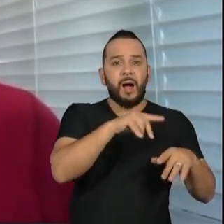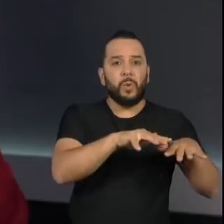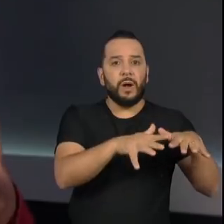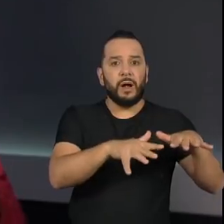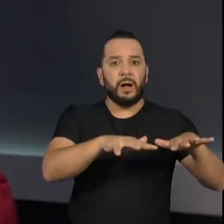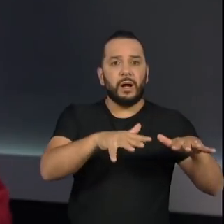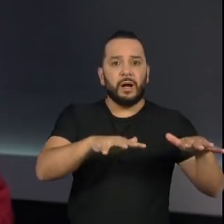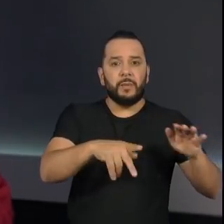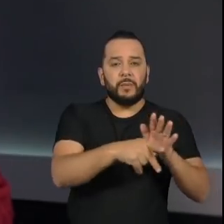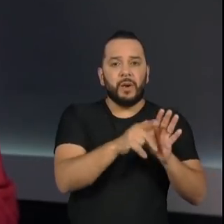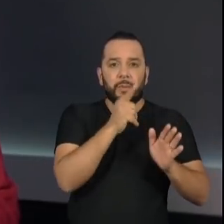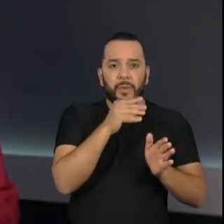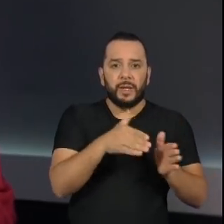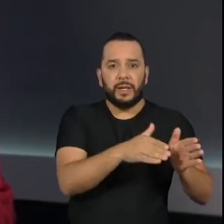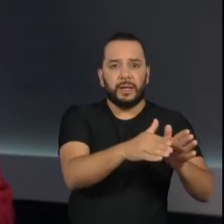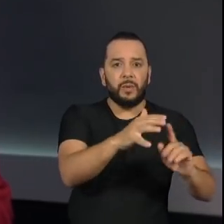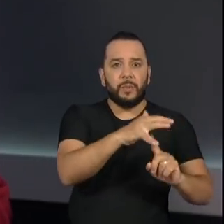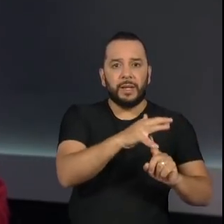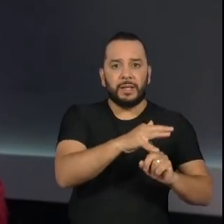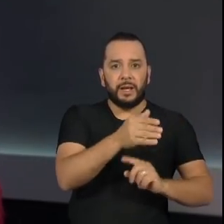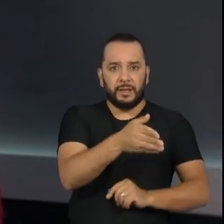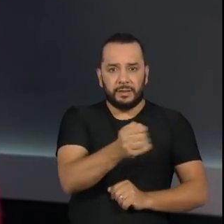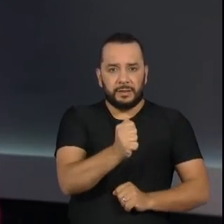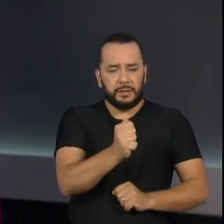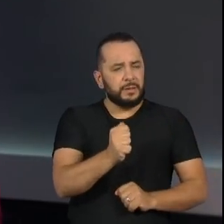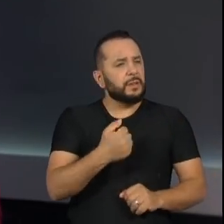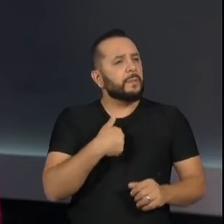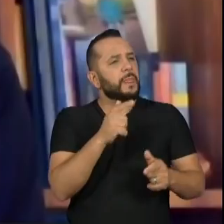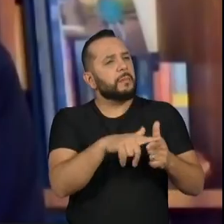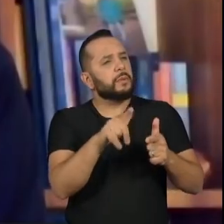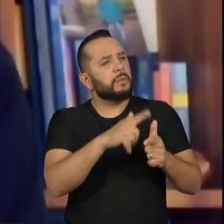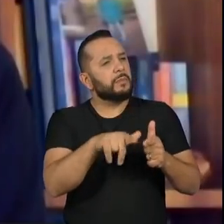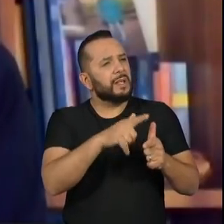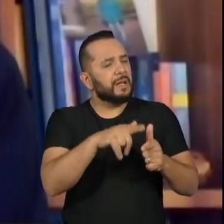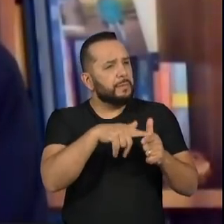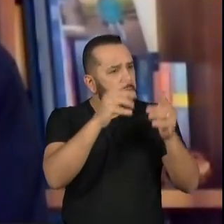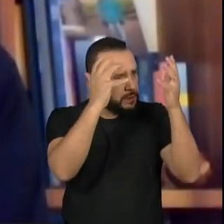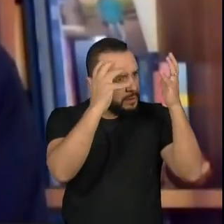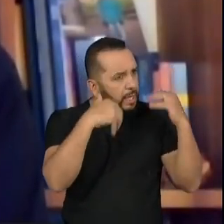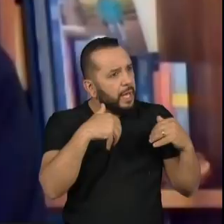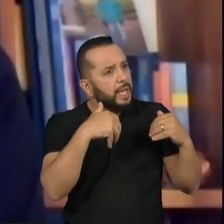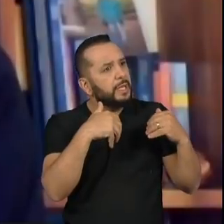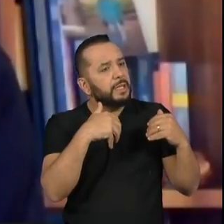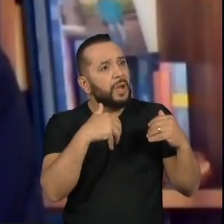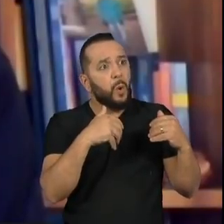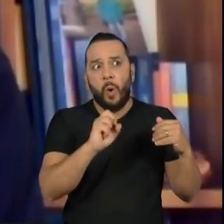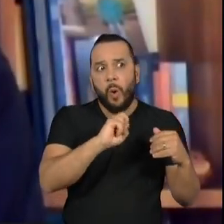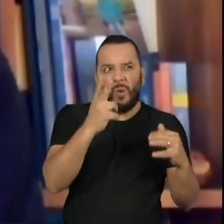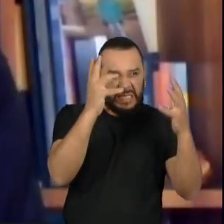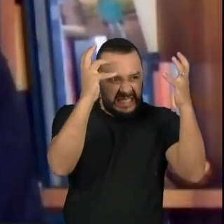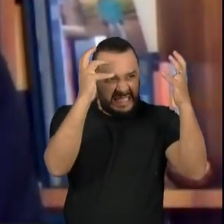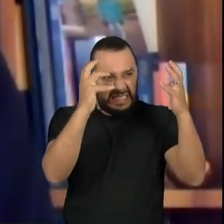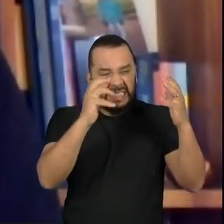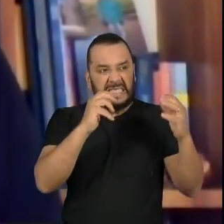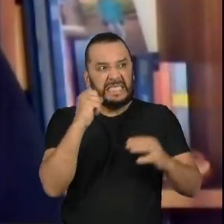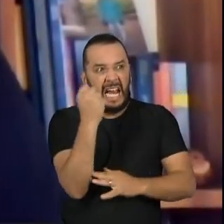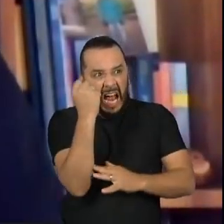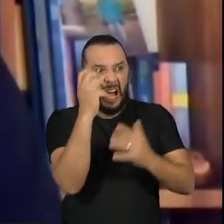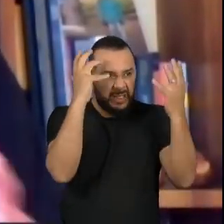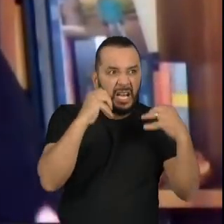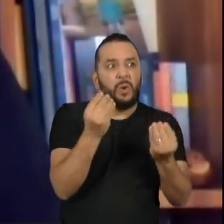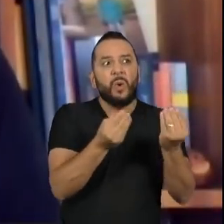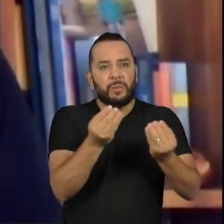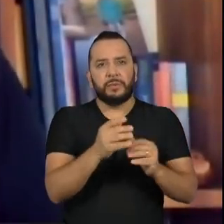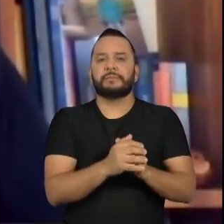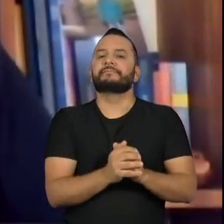Paraná. Quão séria é essa crise que a gente está vivendo? Ela é muito séria, quer dizer, quando a gente olha para a